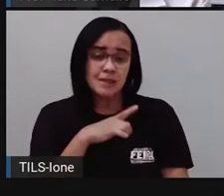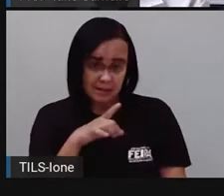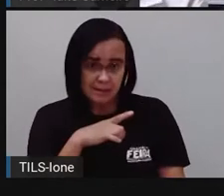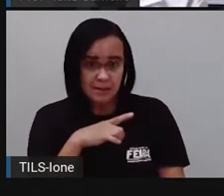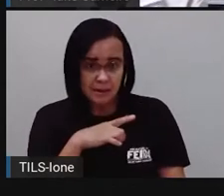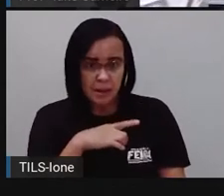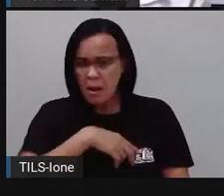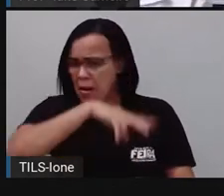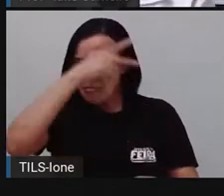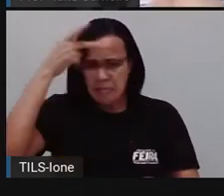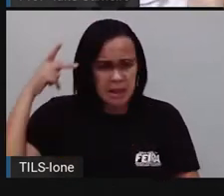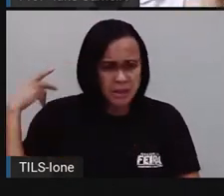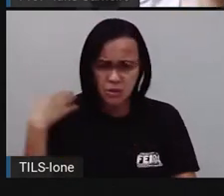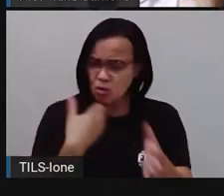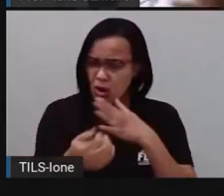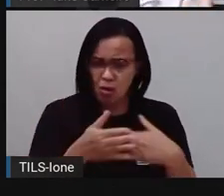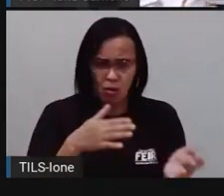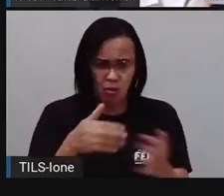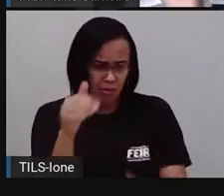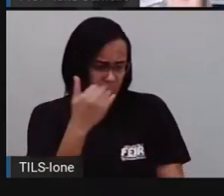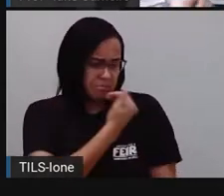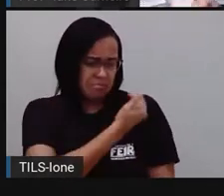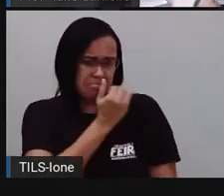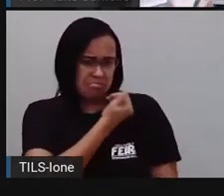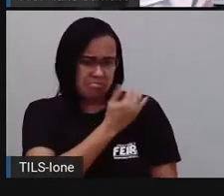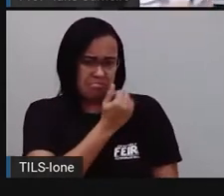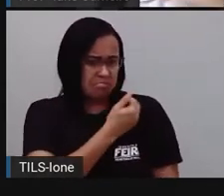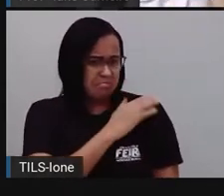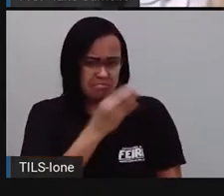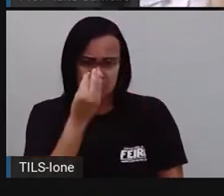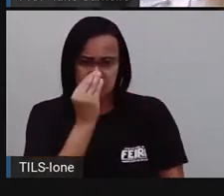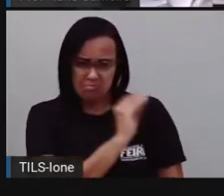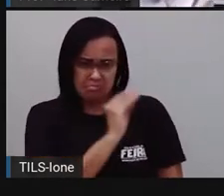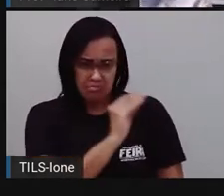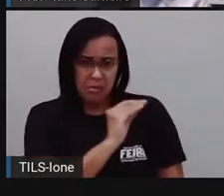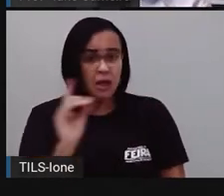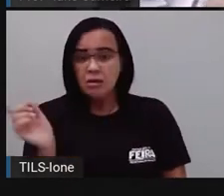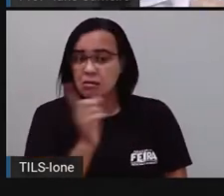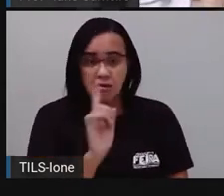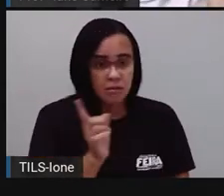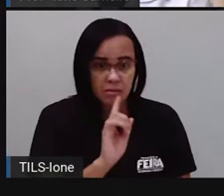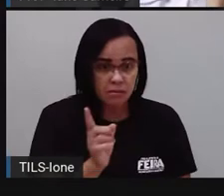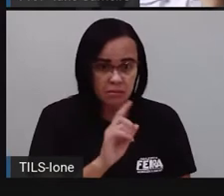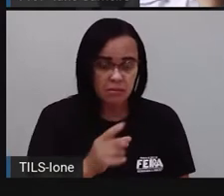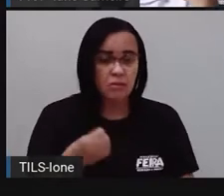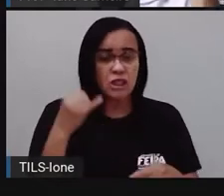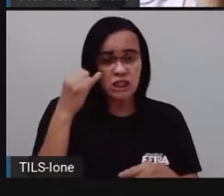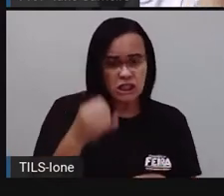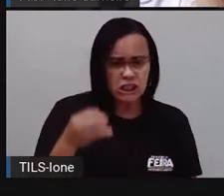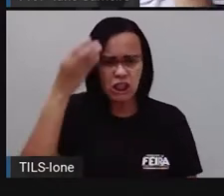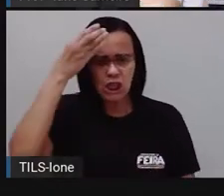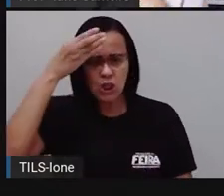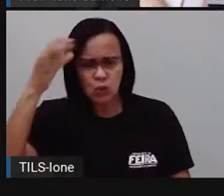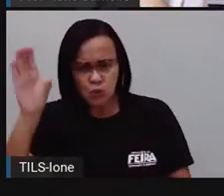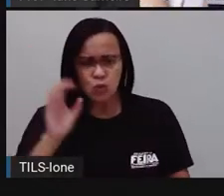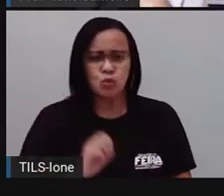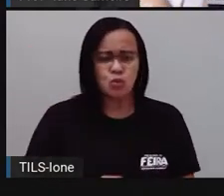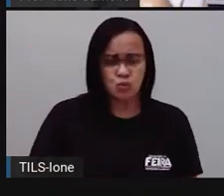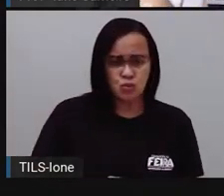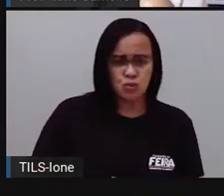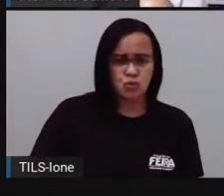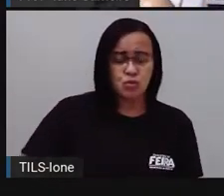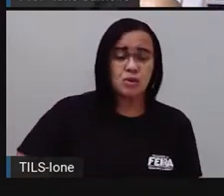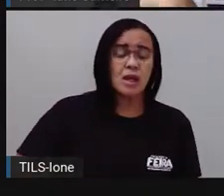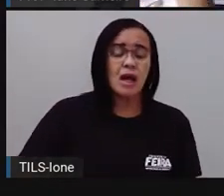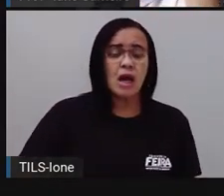discriminado. seja por conta da sua cultura, Da sua etnia, da sua